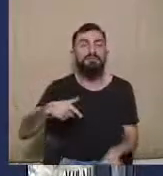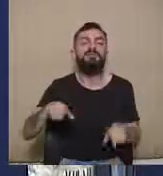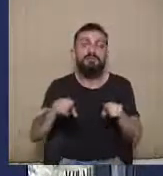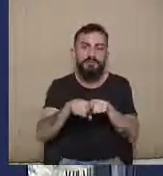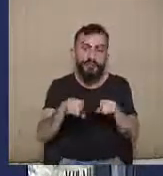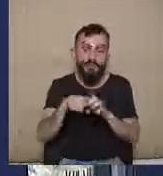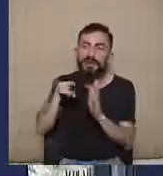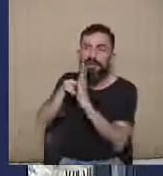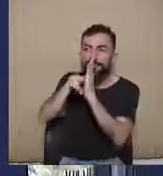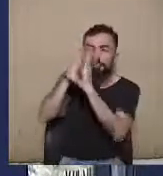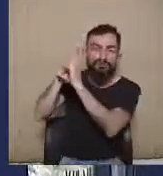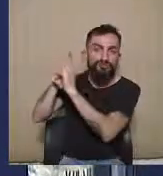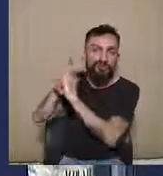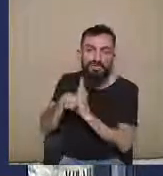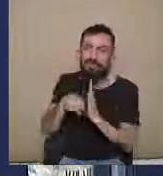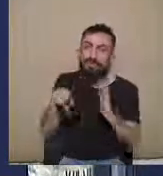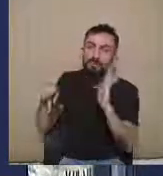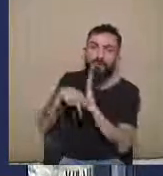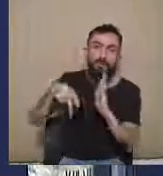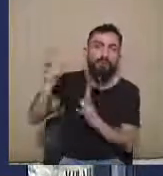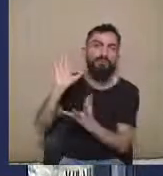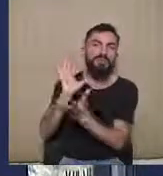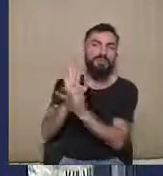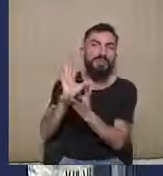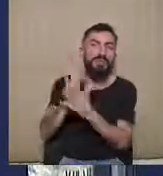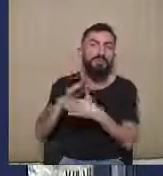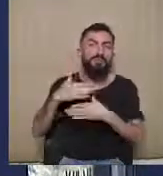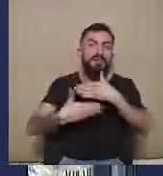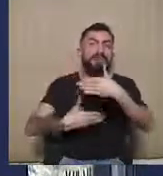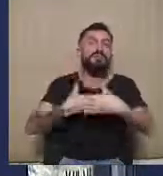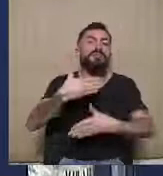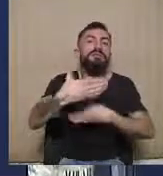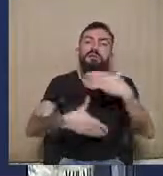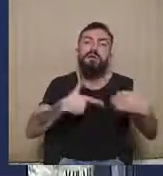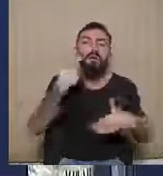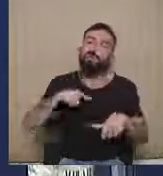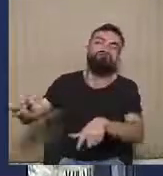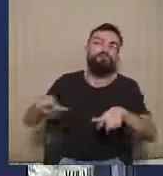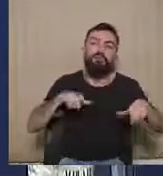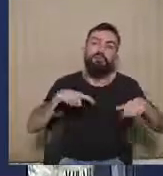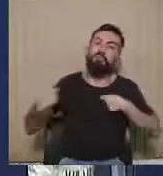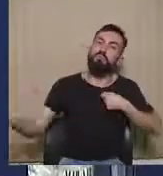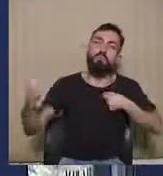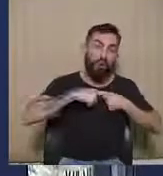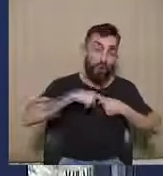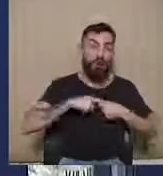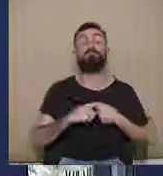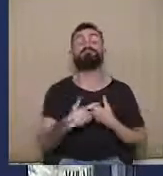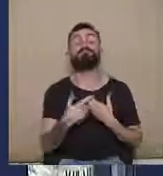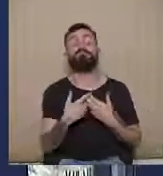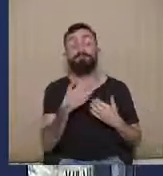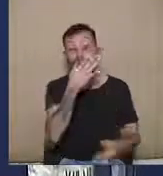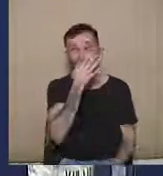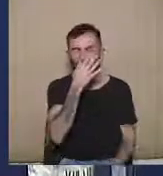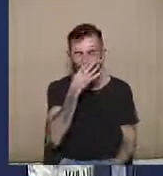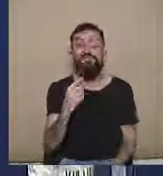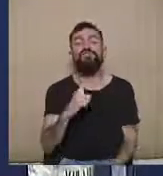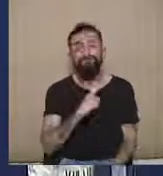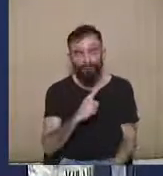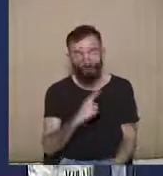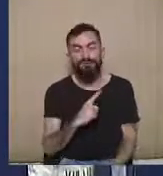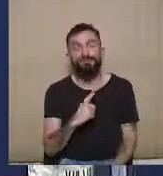investigação do Código Eleitoral para que se pudesse atingir o resultado de cassação. Mas há alguns precedentes que foram